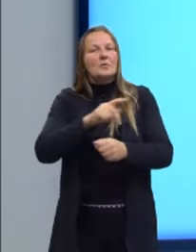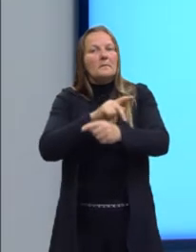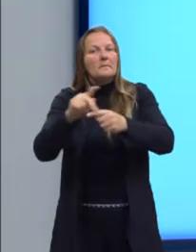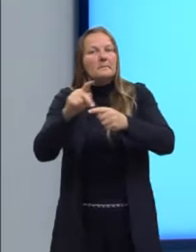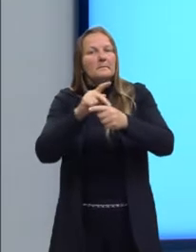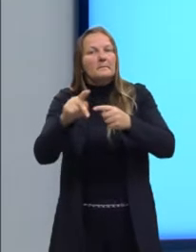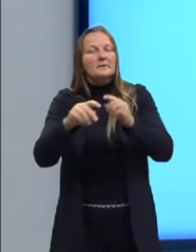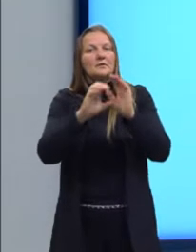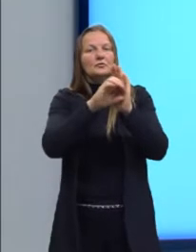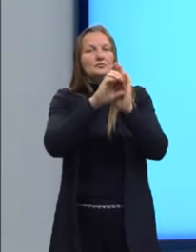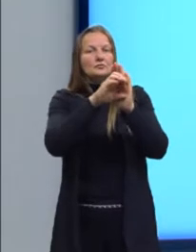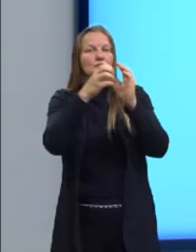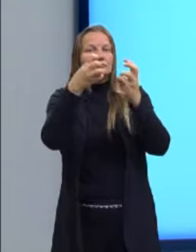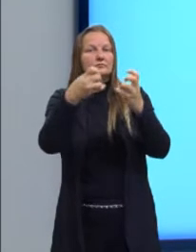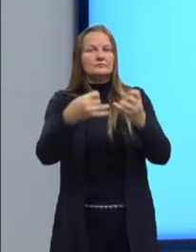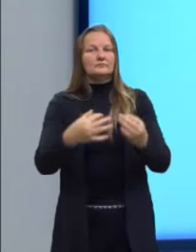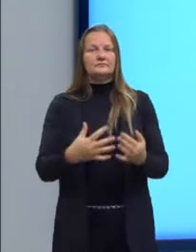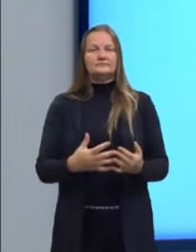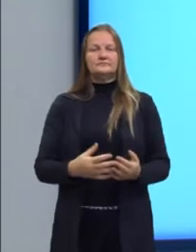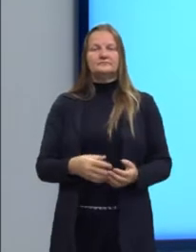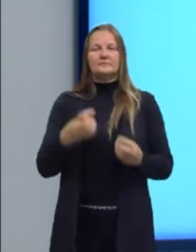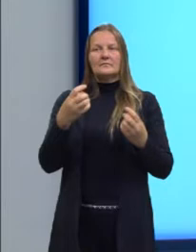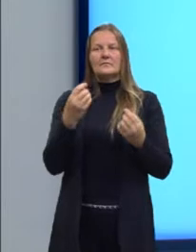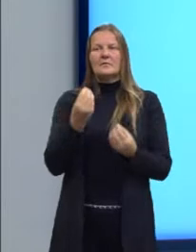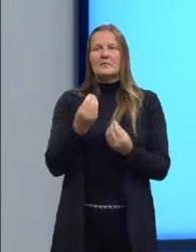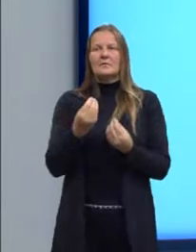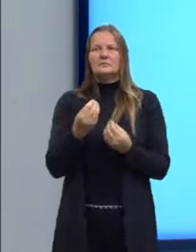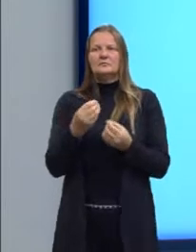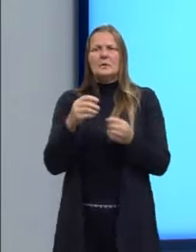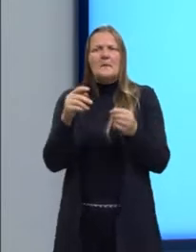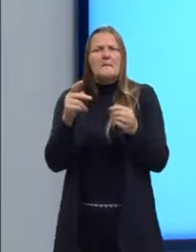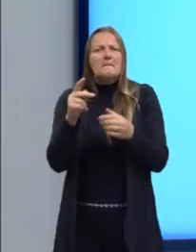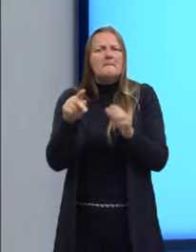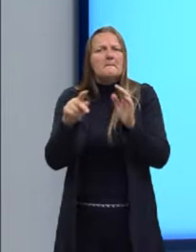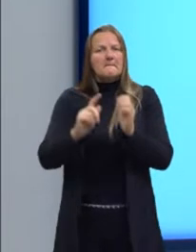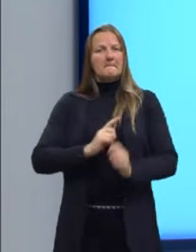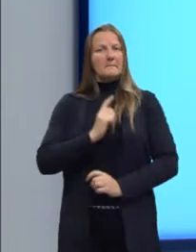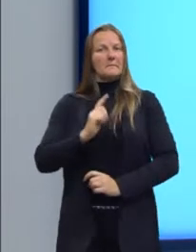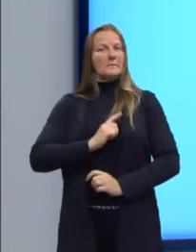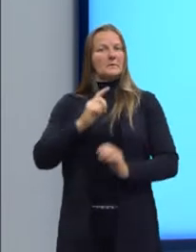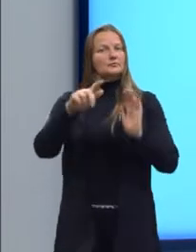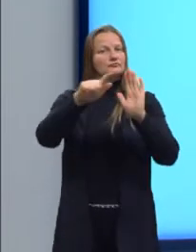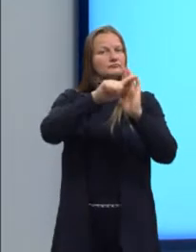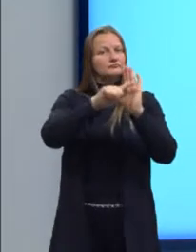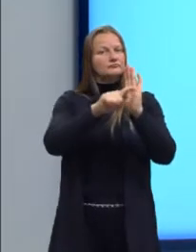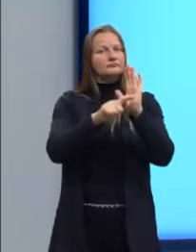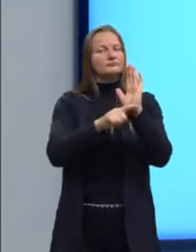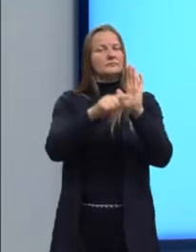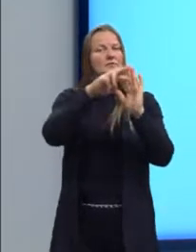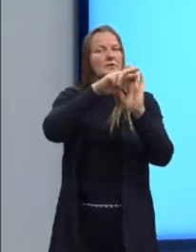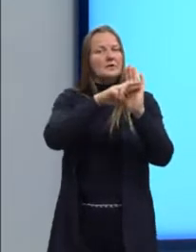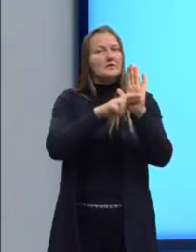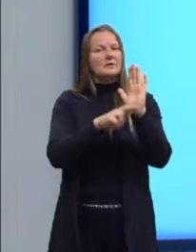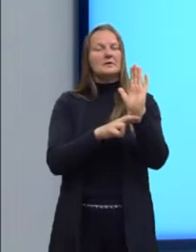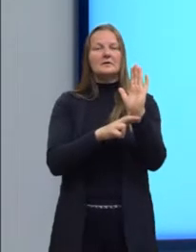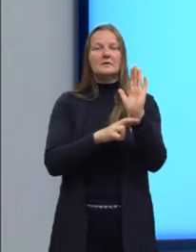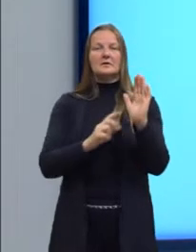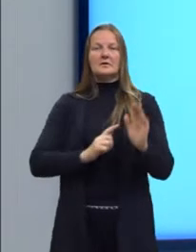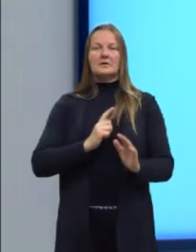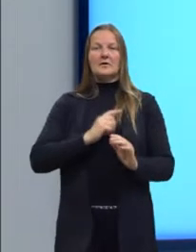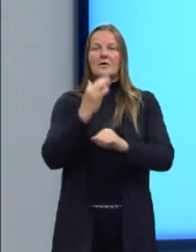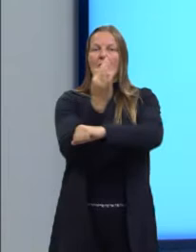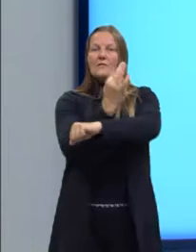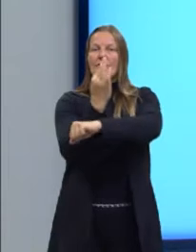com uma definição breve, a gente diz o seguinte. É a forma segundo a gramática normativa. O que é a gramática normativa? É aquela que